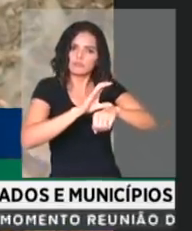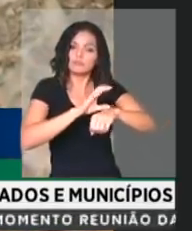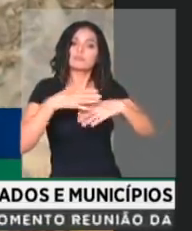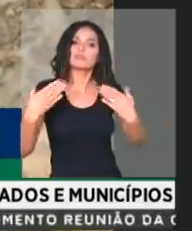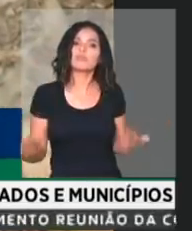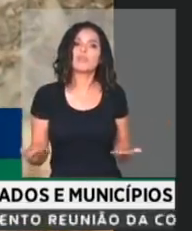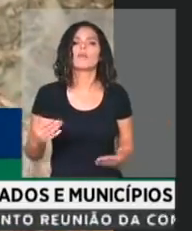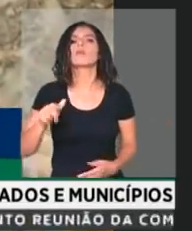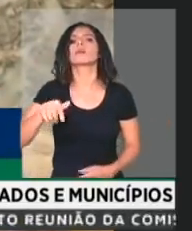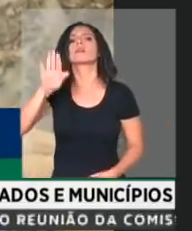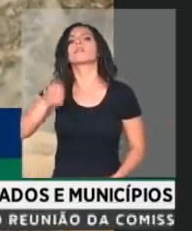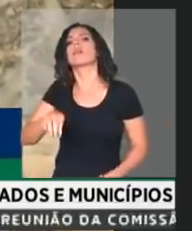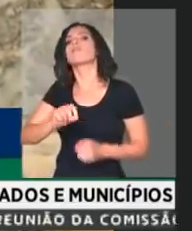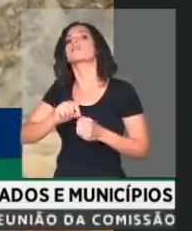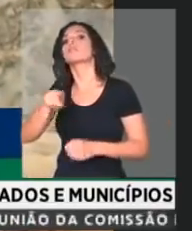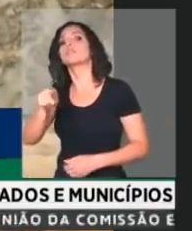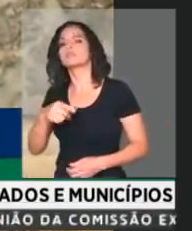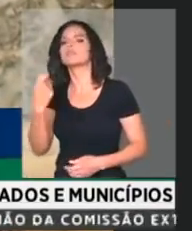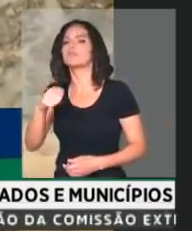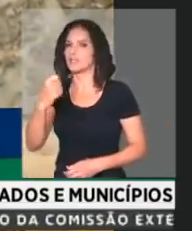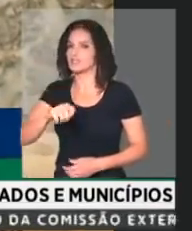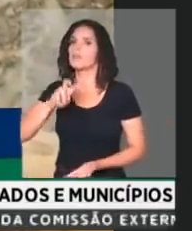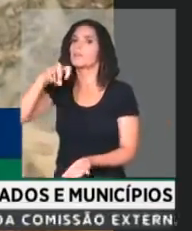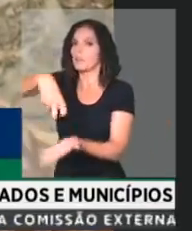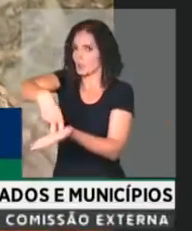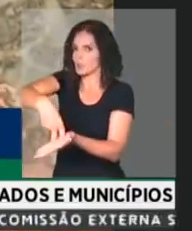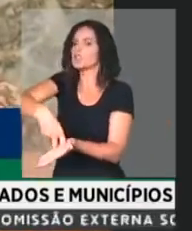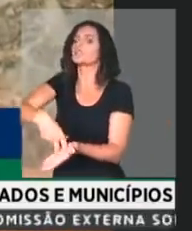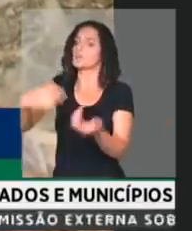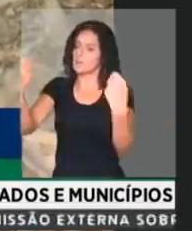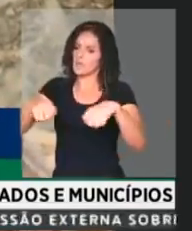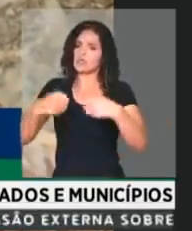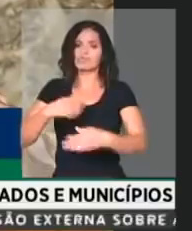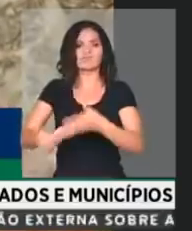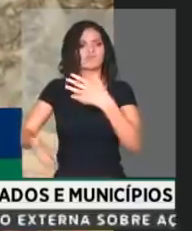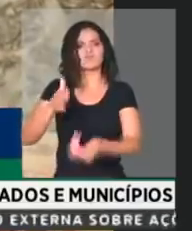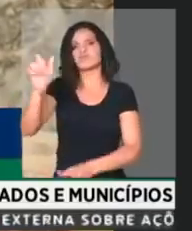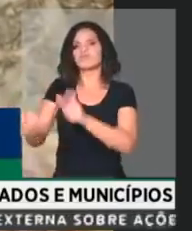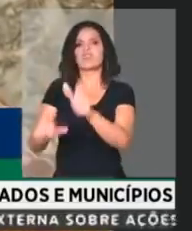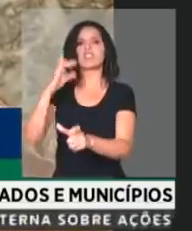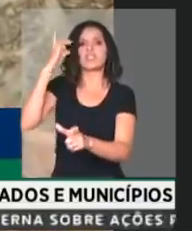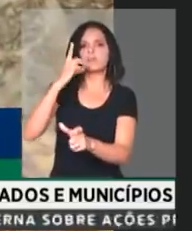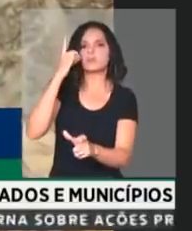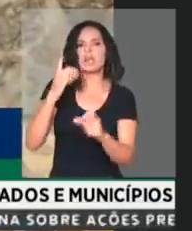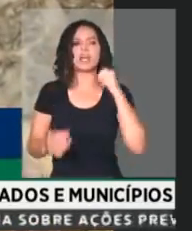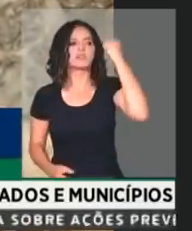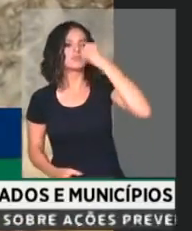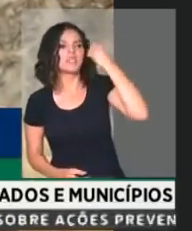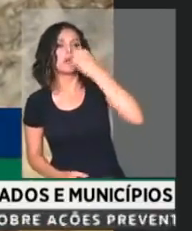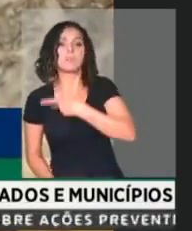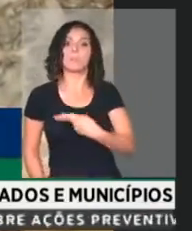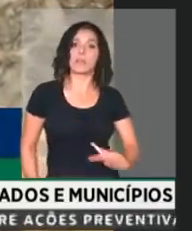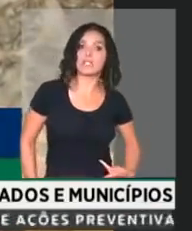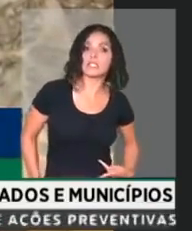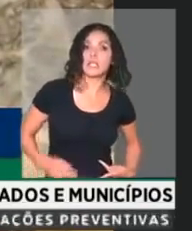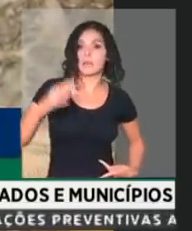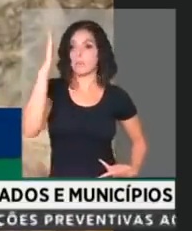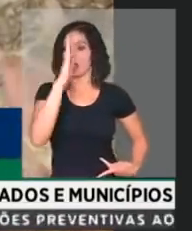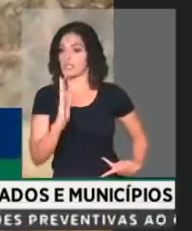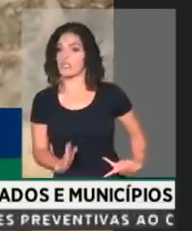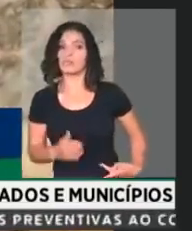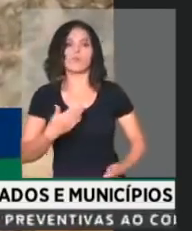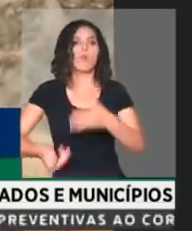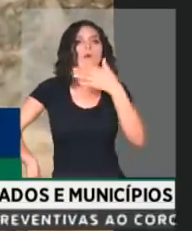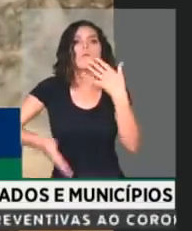Então, quem está fazendo isso tem que pagar e tem que ser punido, sim. Seja ele deputado, senador, presidente da República, seja ele quem for,